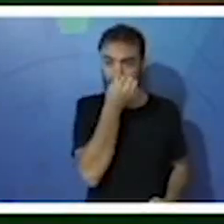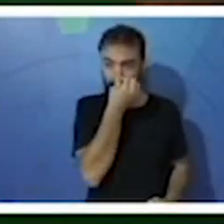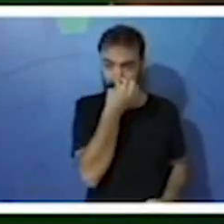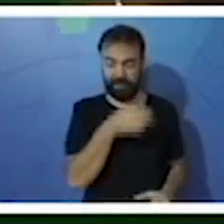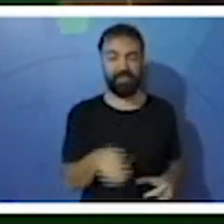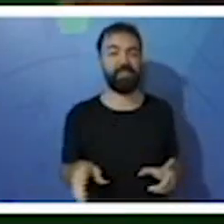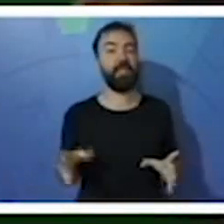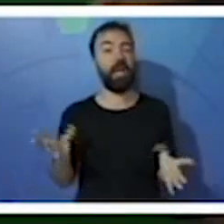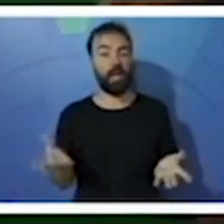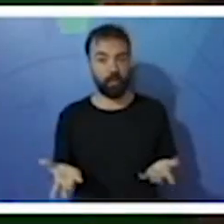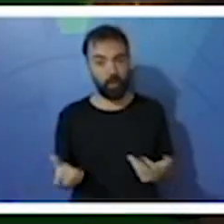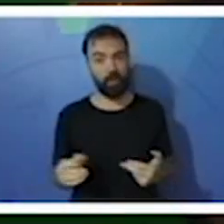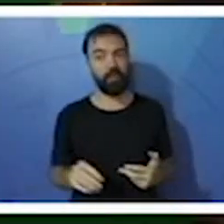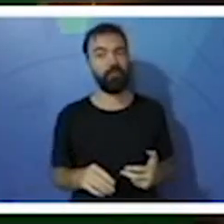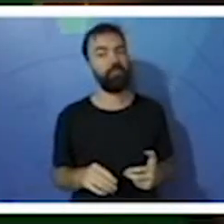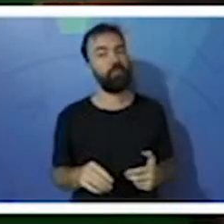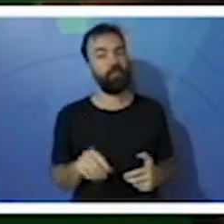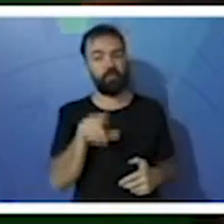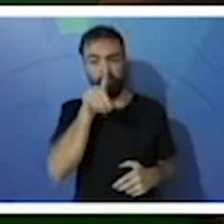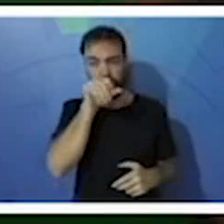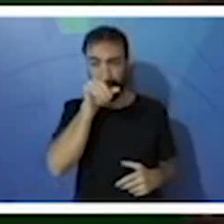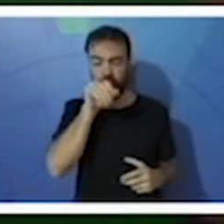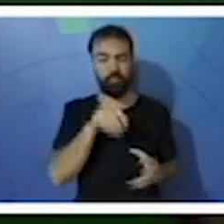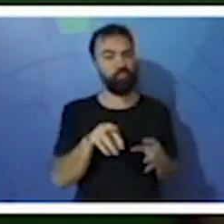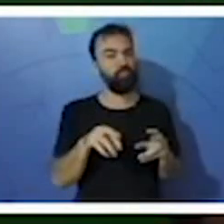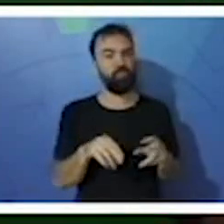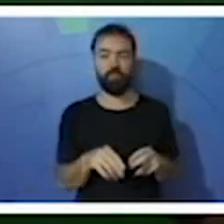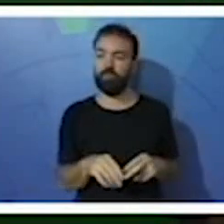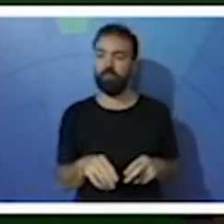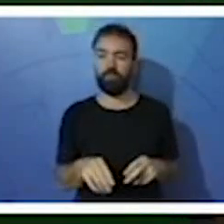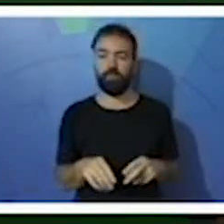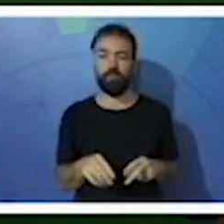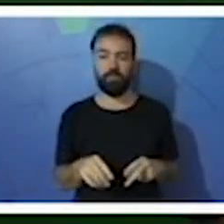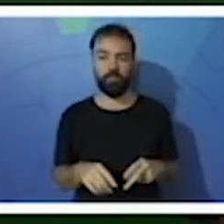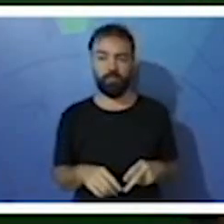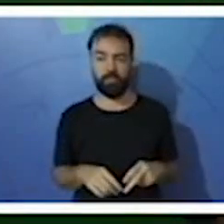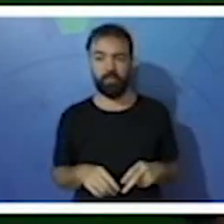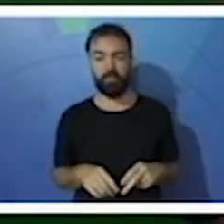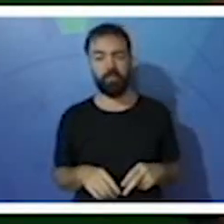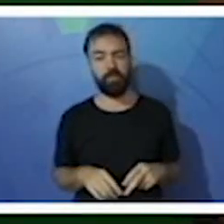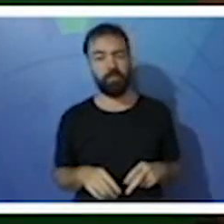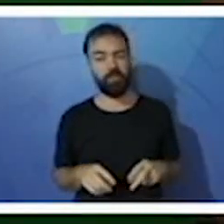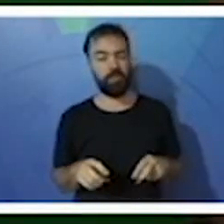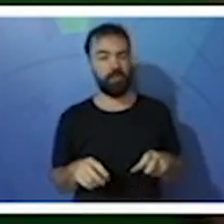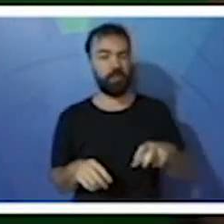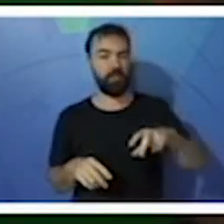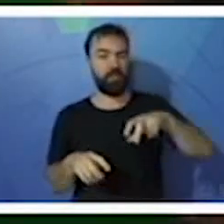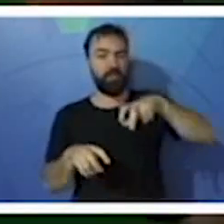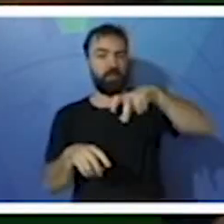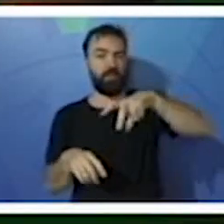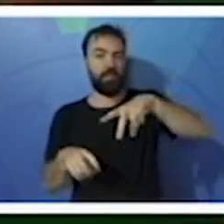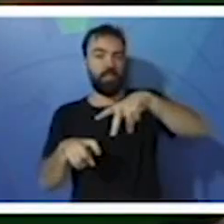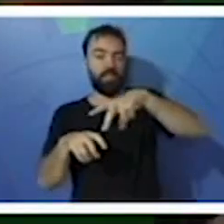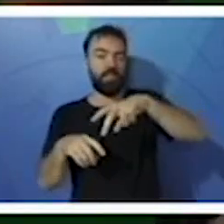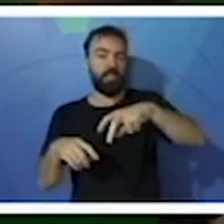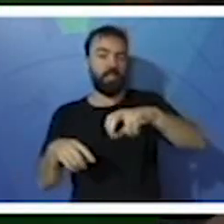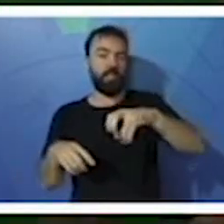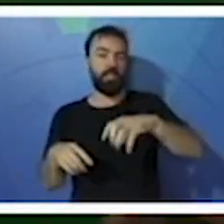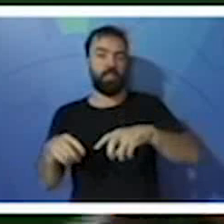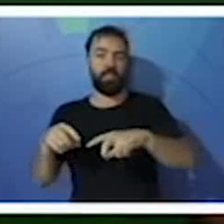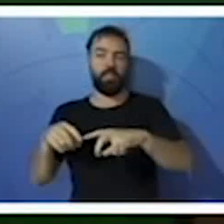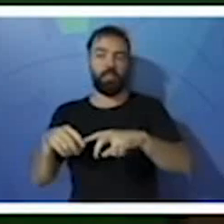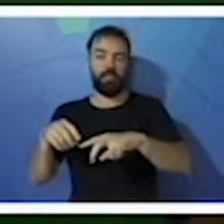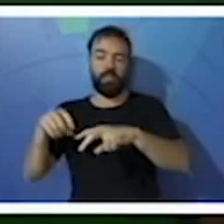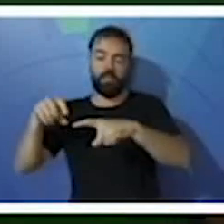Já os pés de grande parte dos pássaros possibilitam que eles se agarrem, aqui,